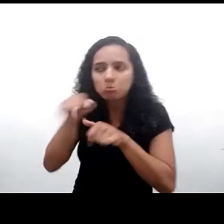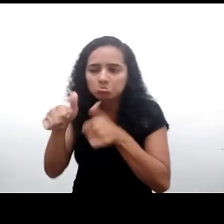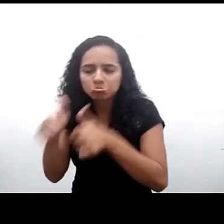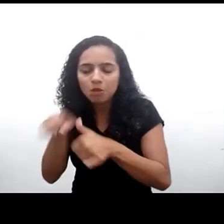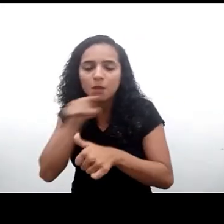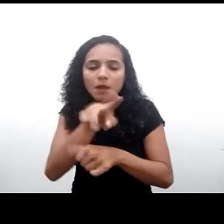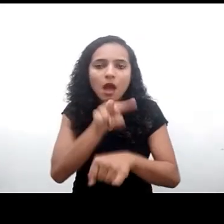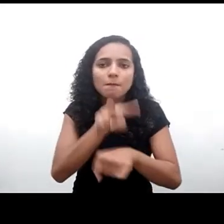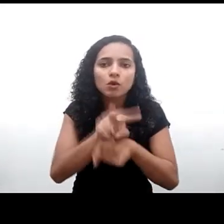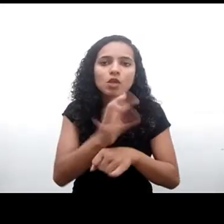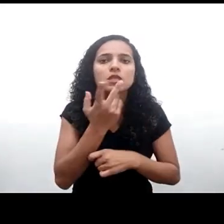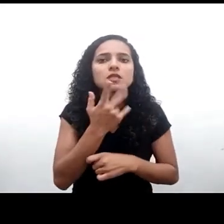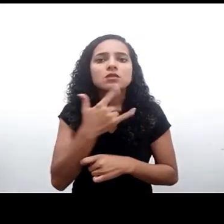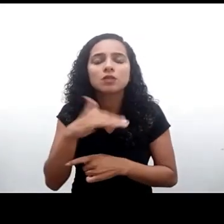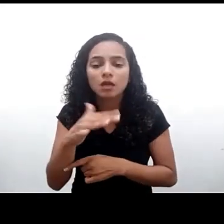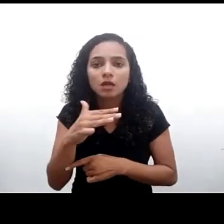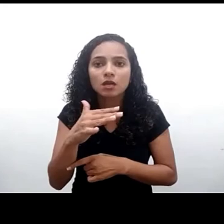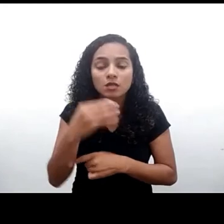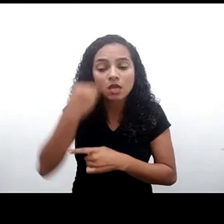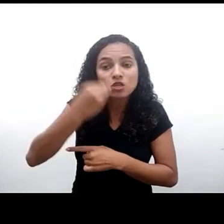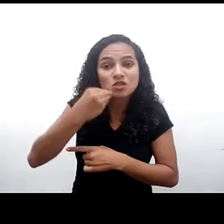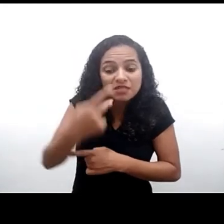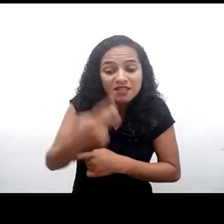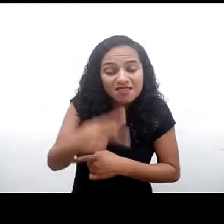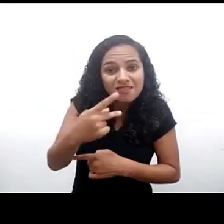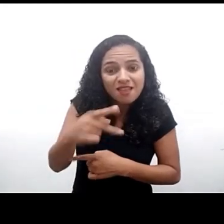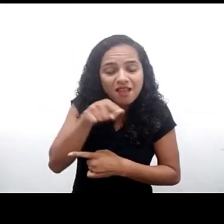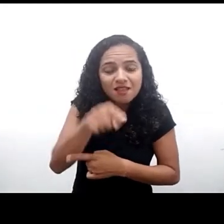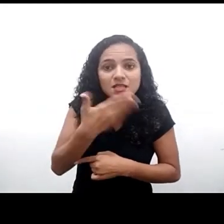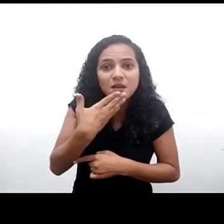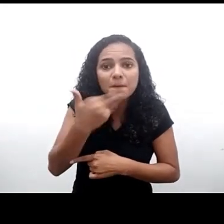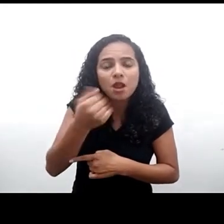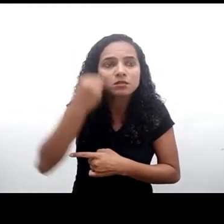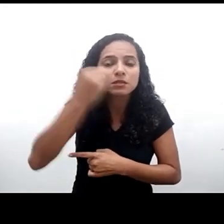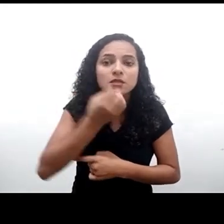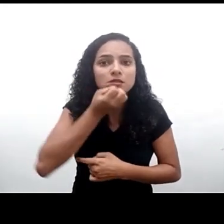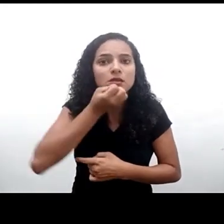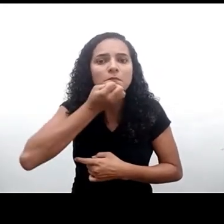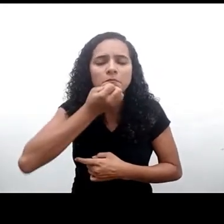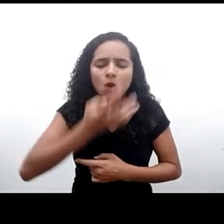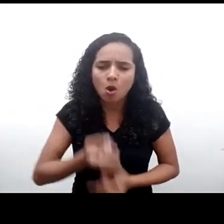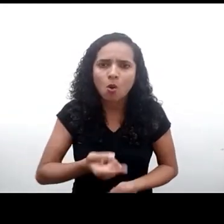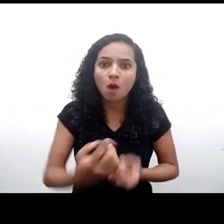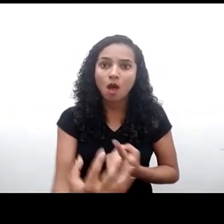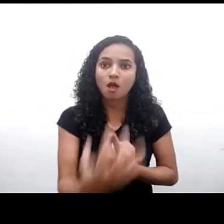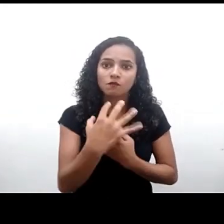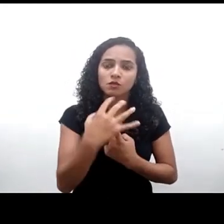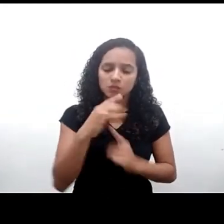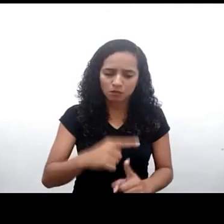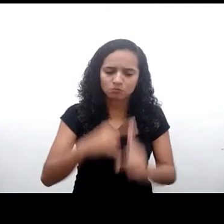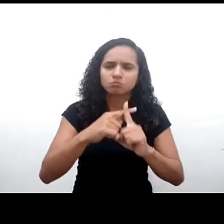criança para que a sua experiência no ambiente digital seja a melhor possível e a mais potencializadora dos seus direitos.